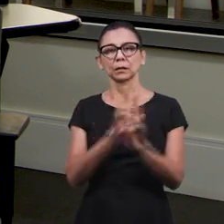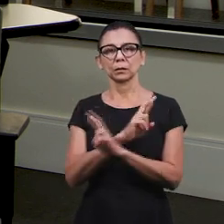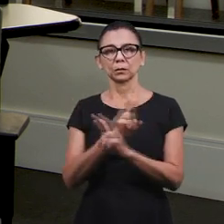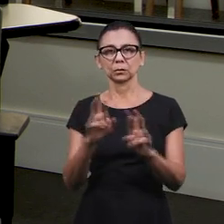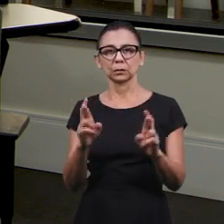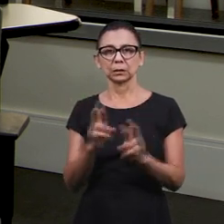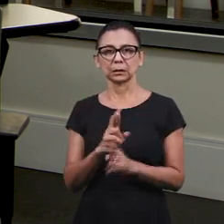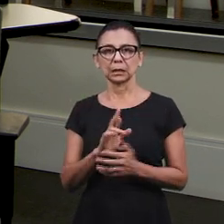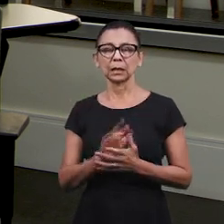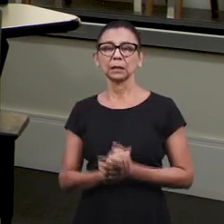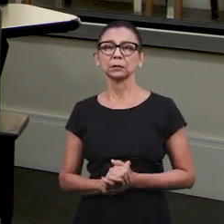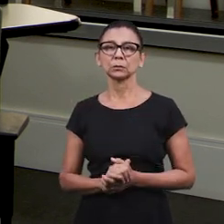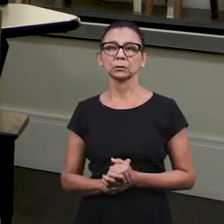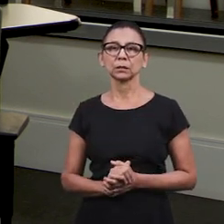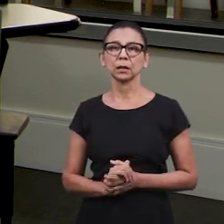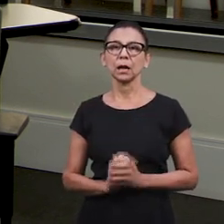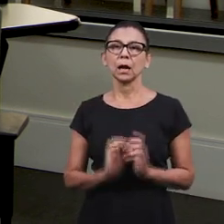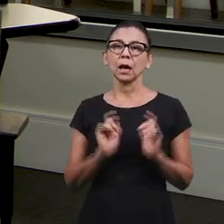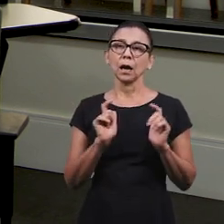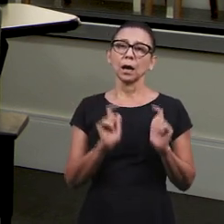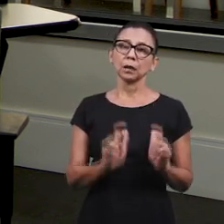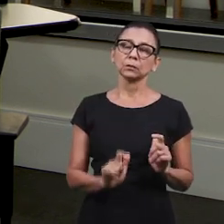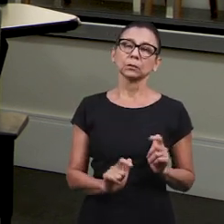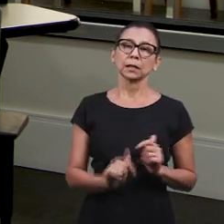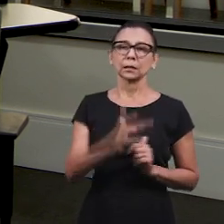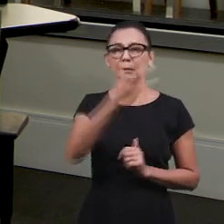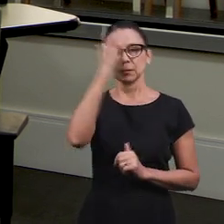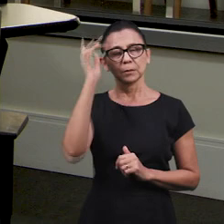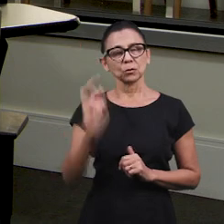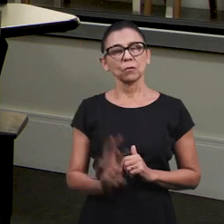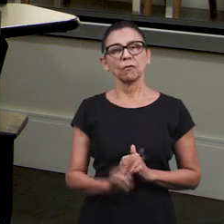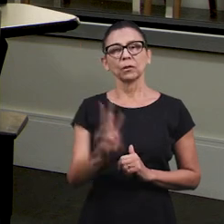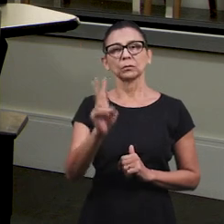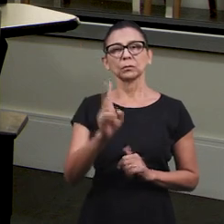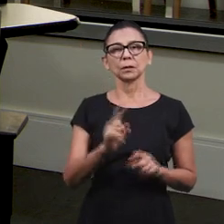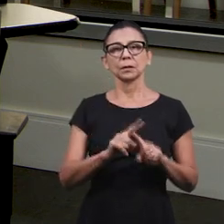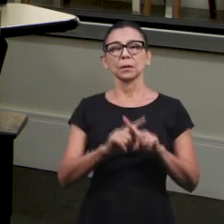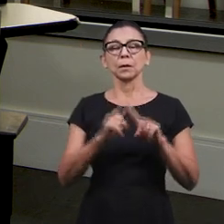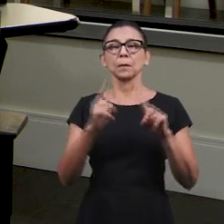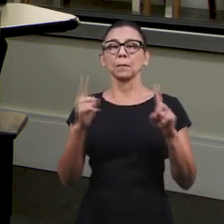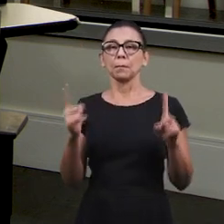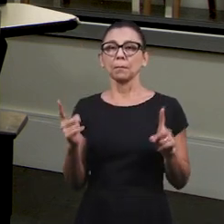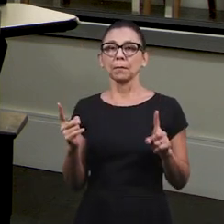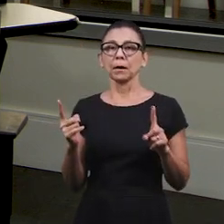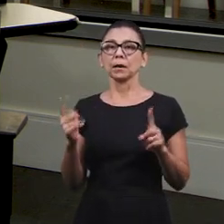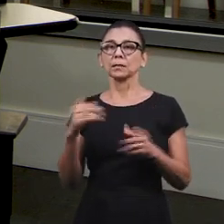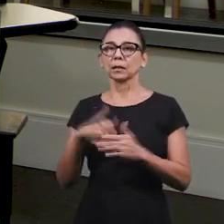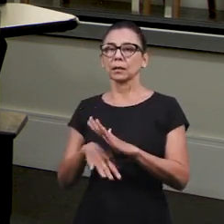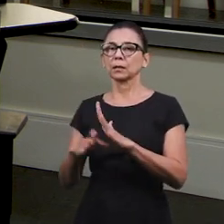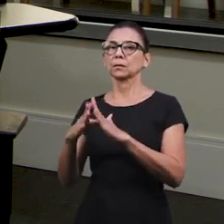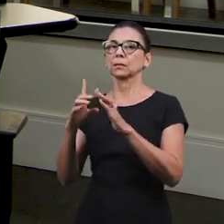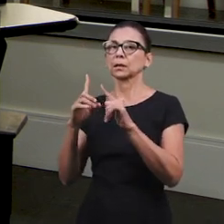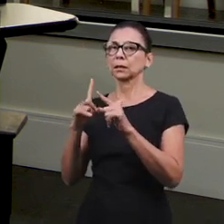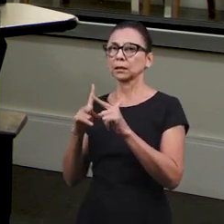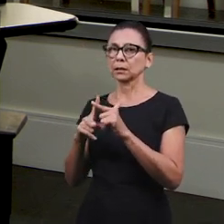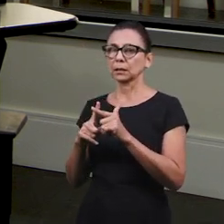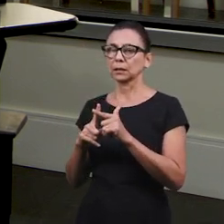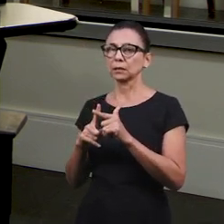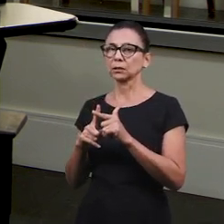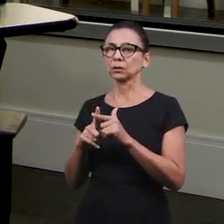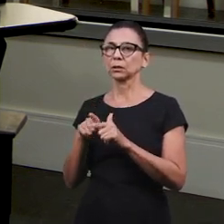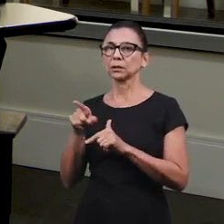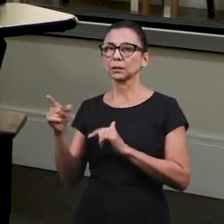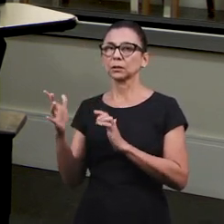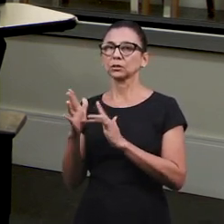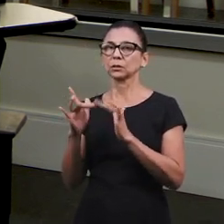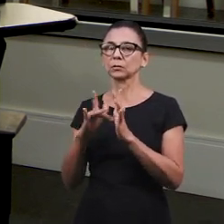não é encontrado, onde ele não tem valor, porque é só figura. Mas na igreja, a irmã escreveu que Jesus